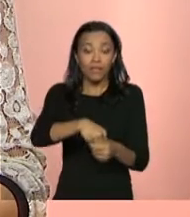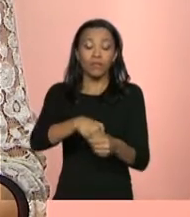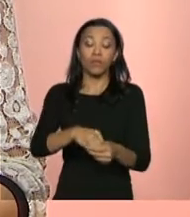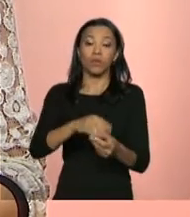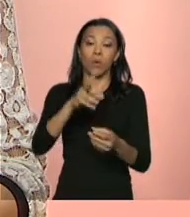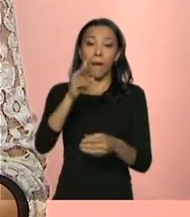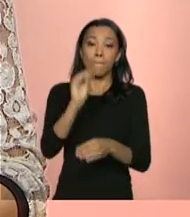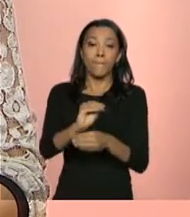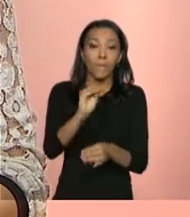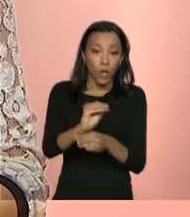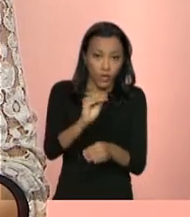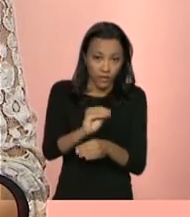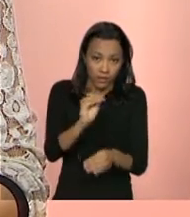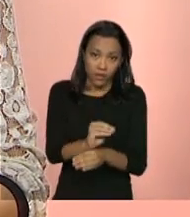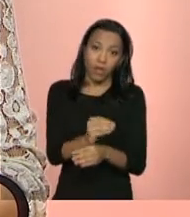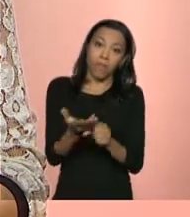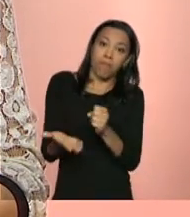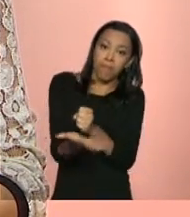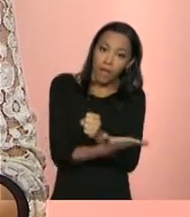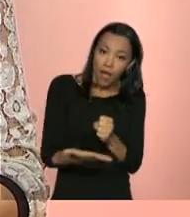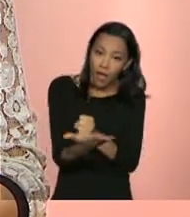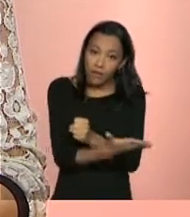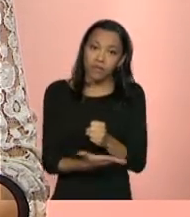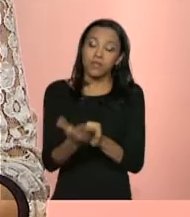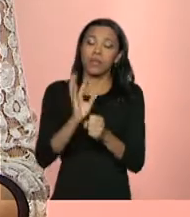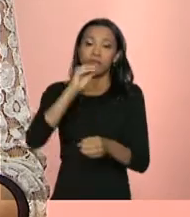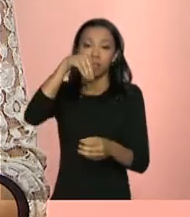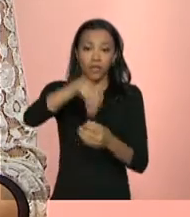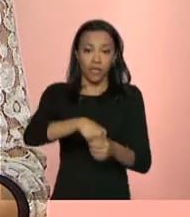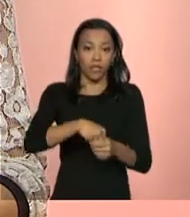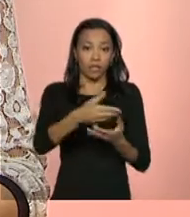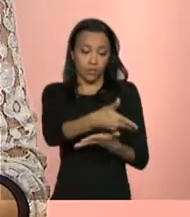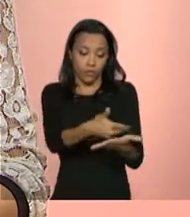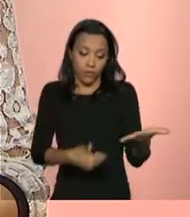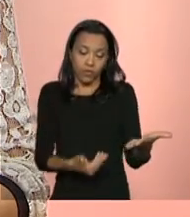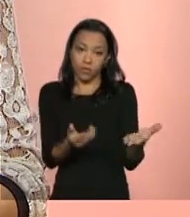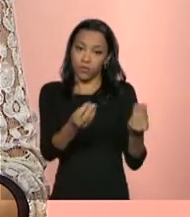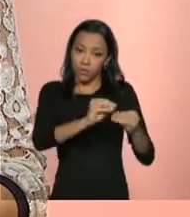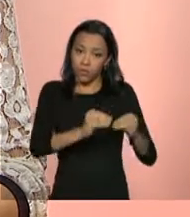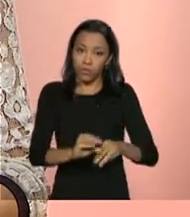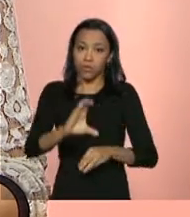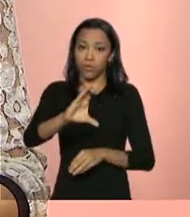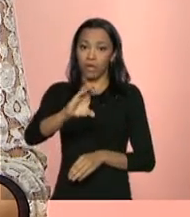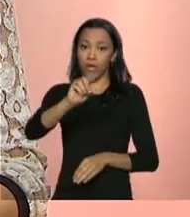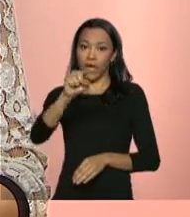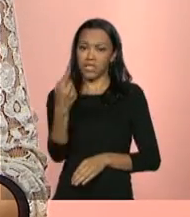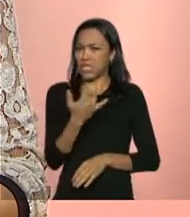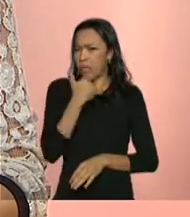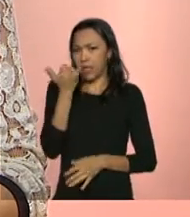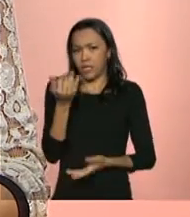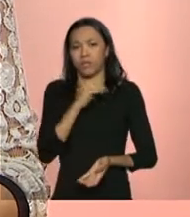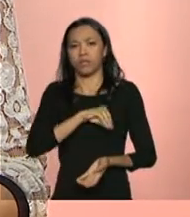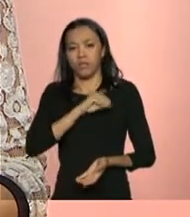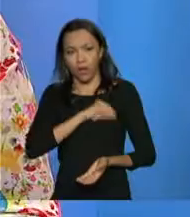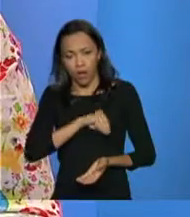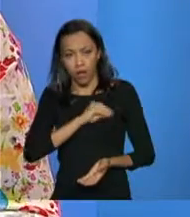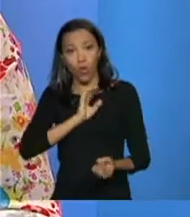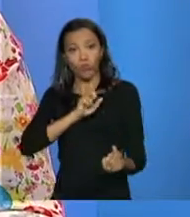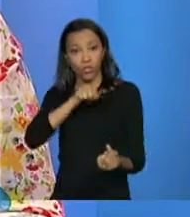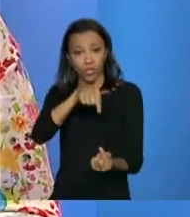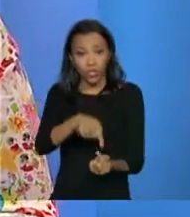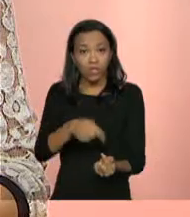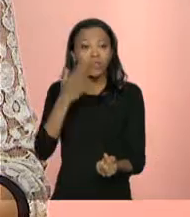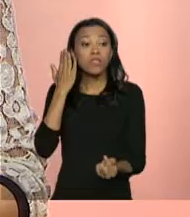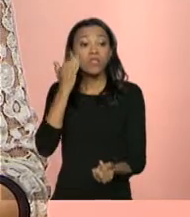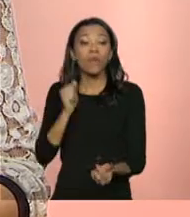da Assistência Social no Cadastro Único, independente da renda familiar, com o objetivo de mapeamento